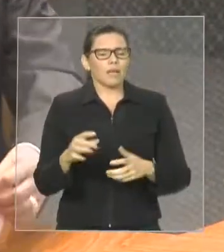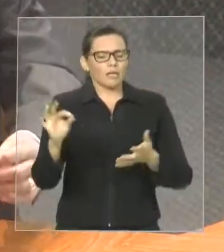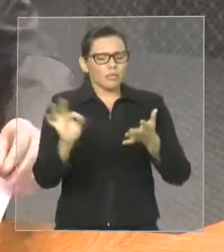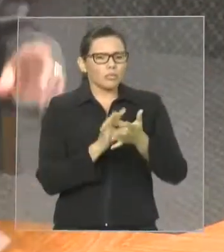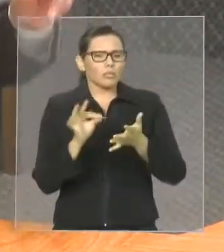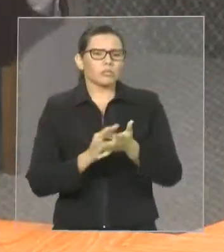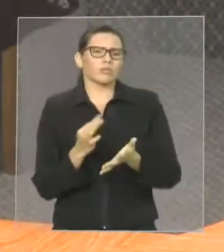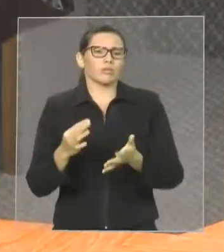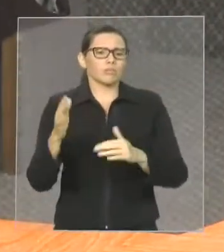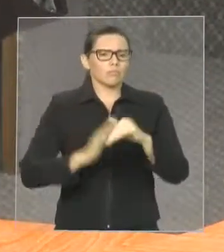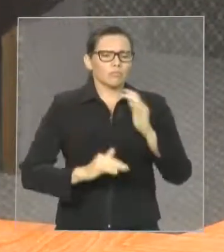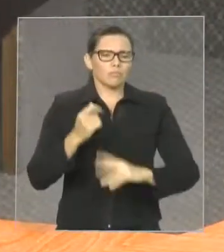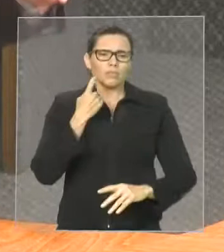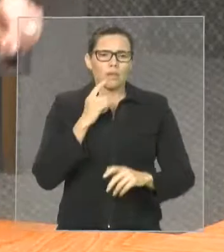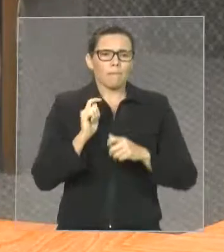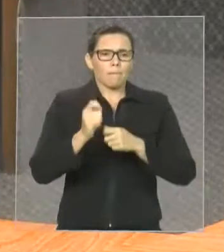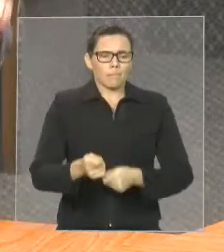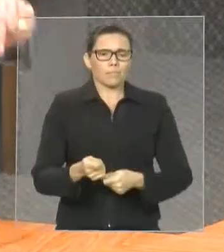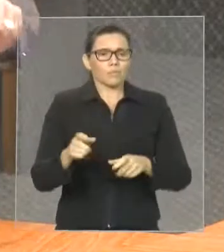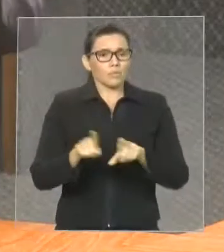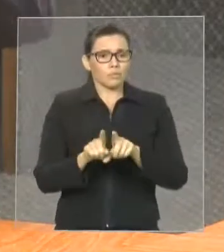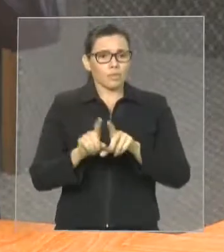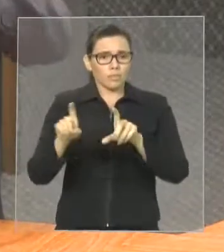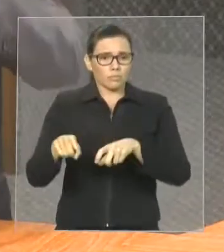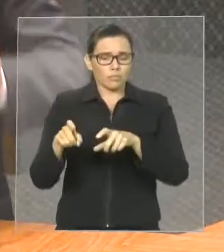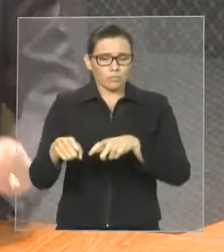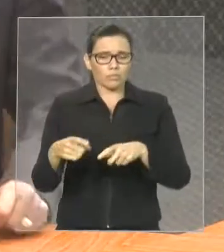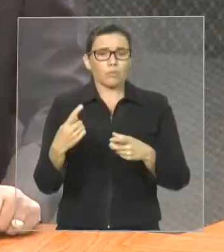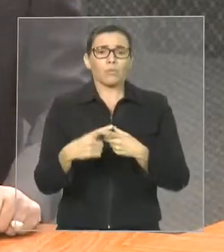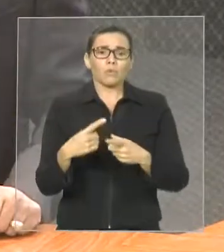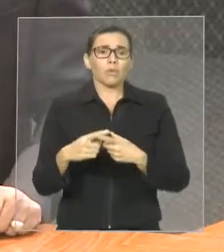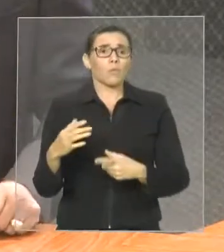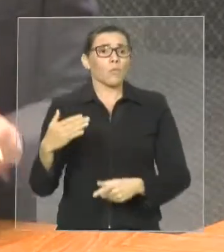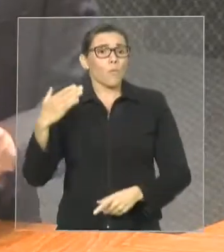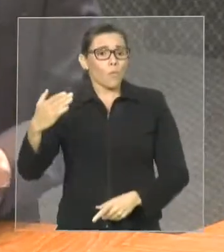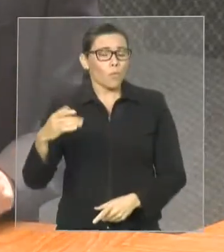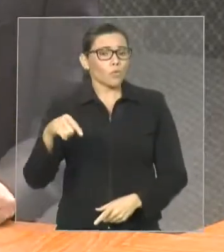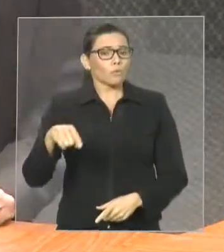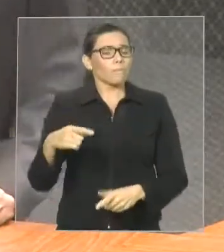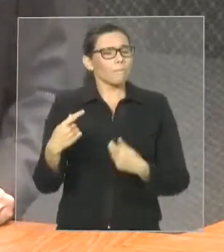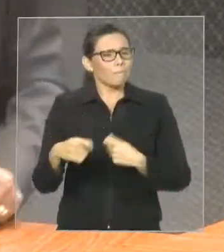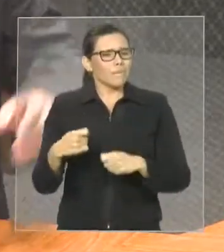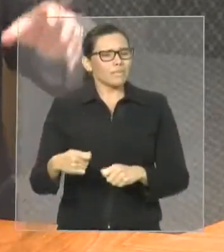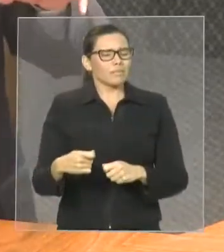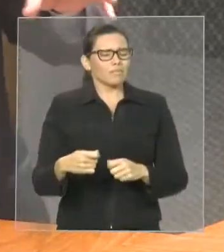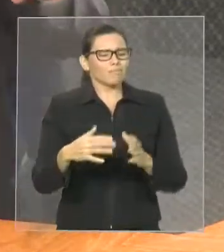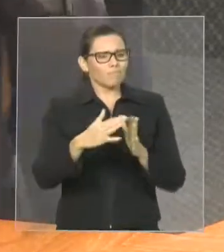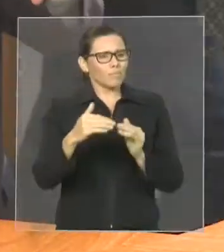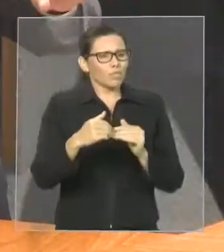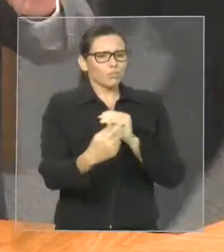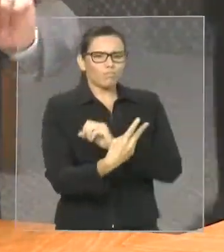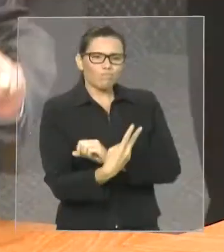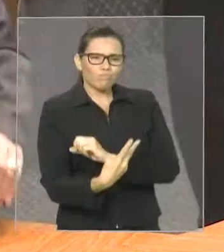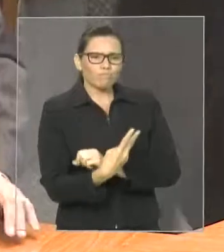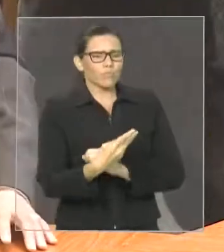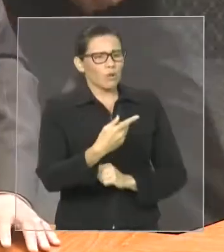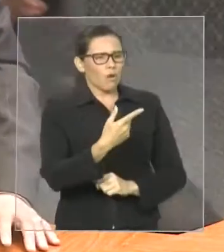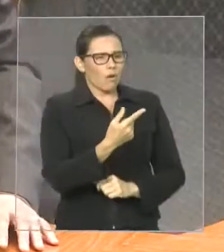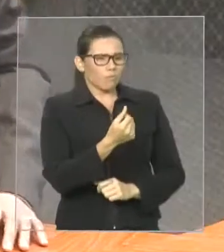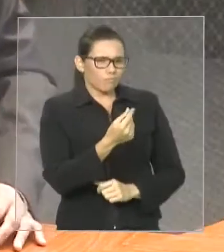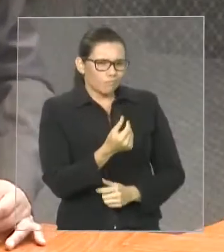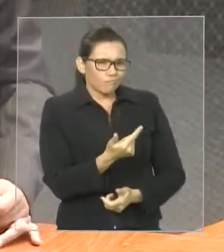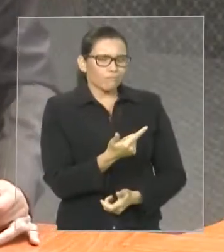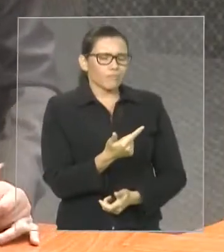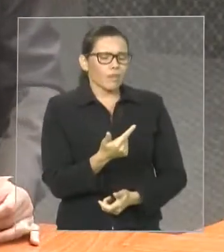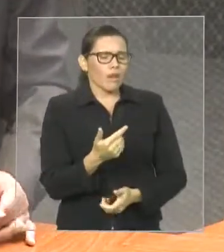até porque também, quando eu falei agricultor, os bancos pedem o licenciamento da agricultura e é uma condicionante que está ligada